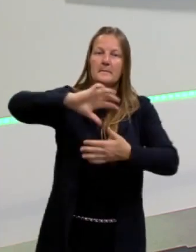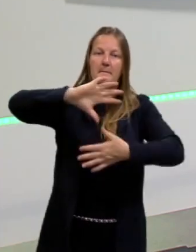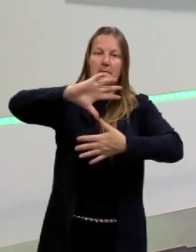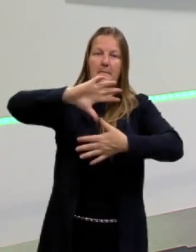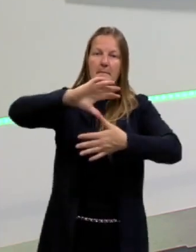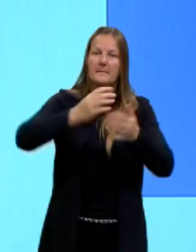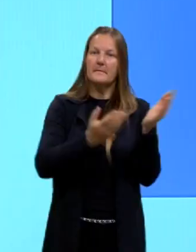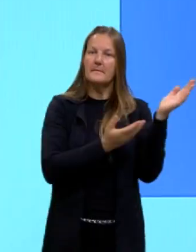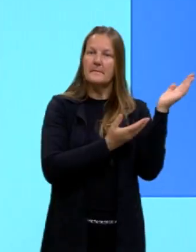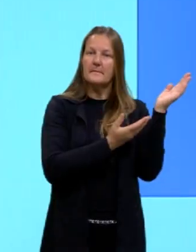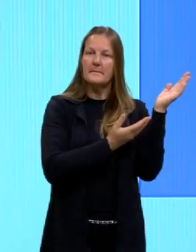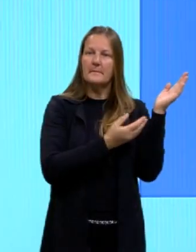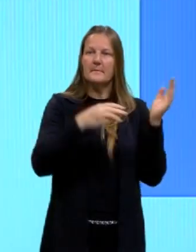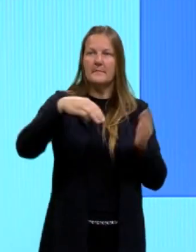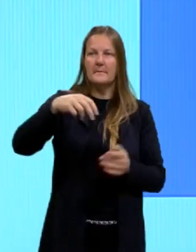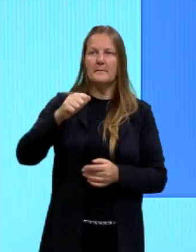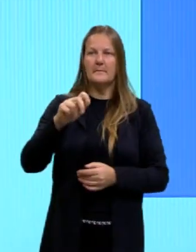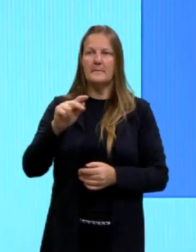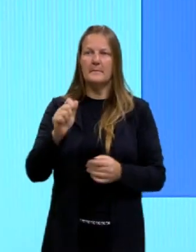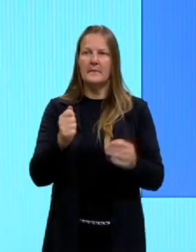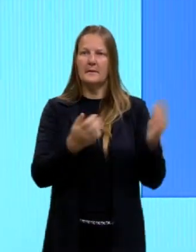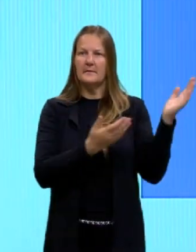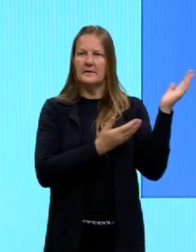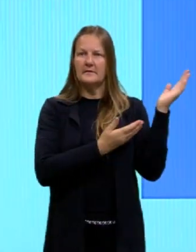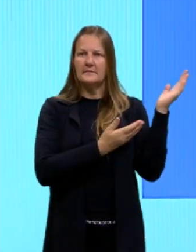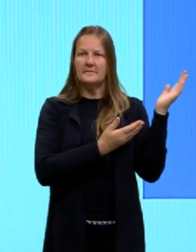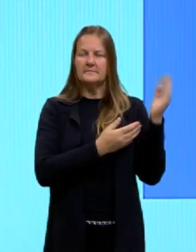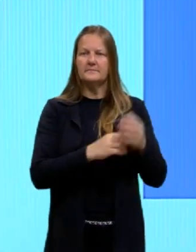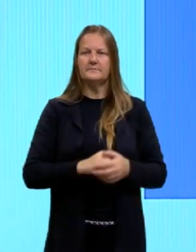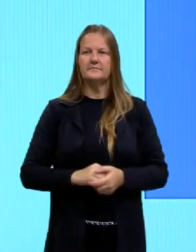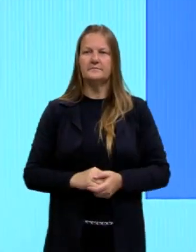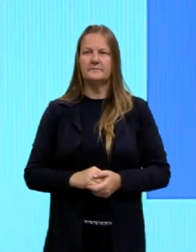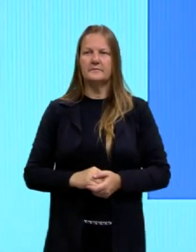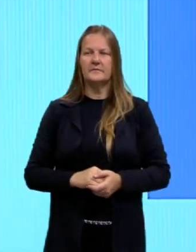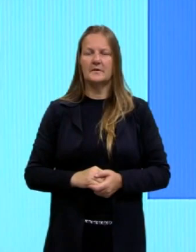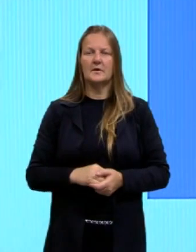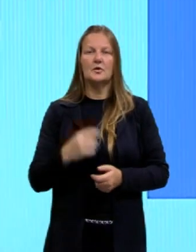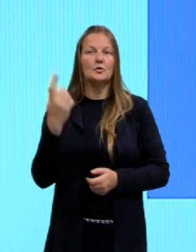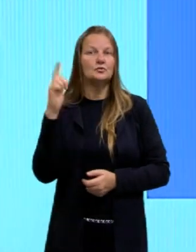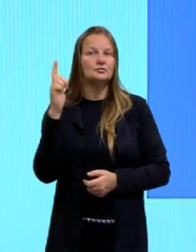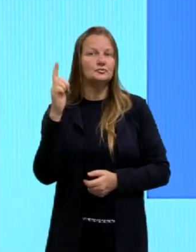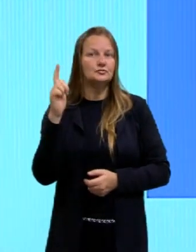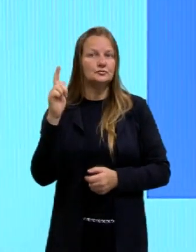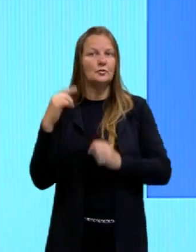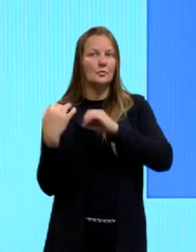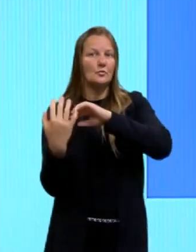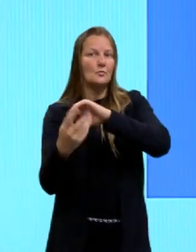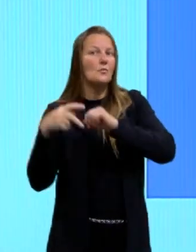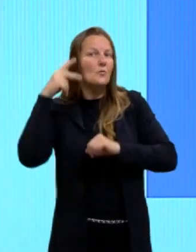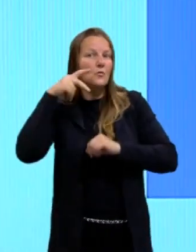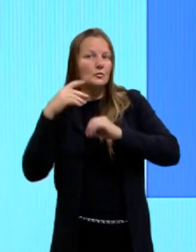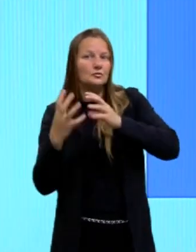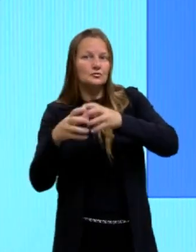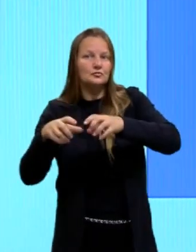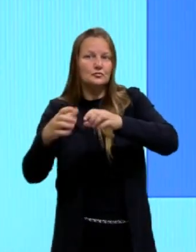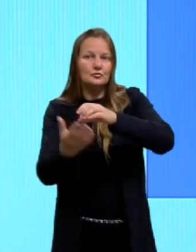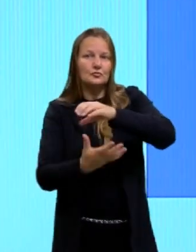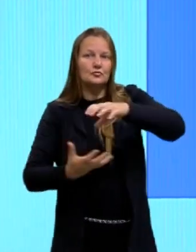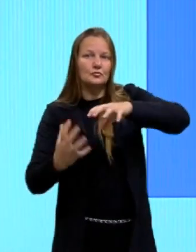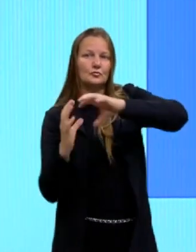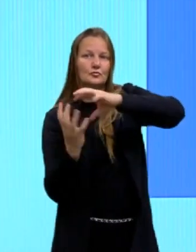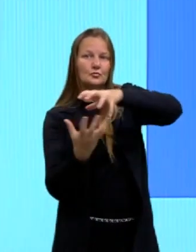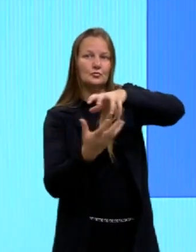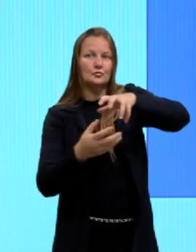países aí, esses dois países que estão dominando aí na geopolítica no local, tá, forças do governo, essas